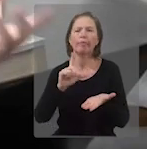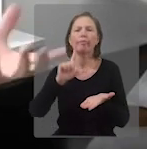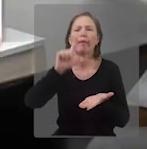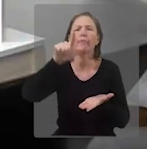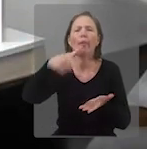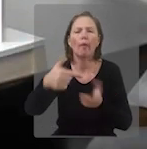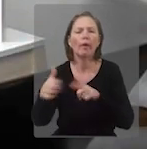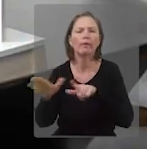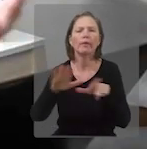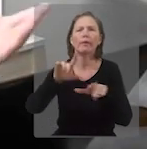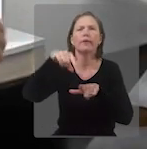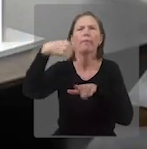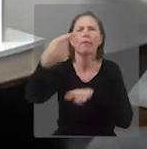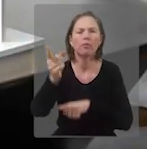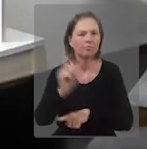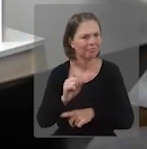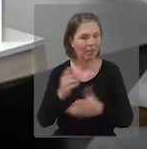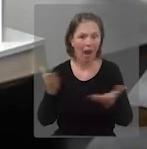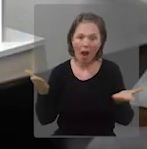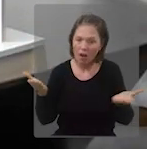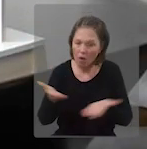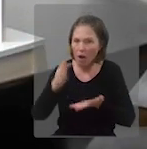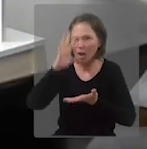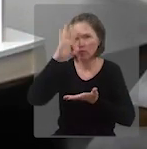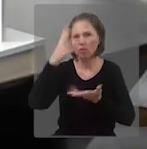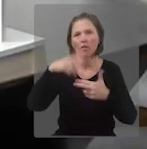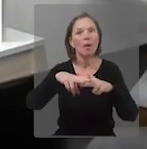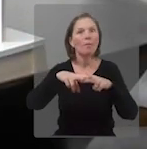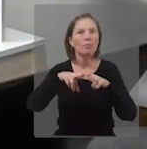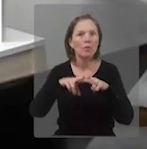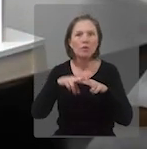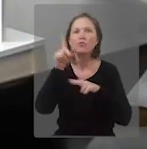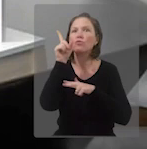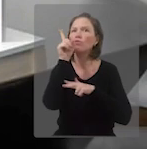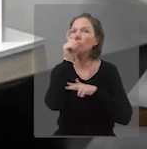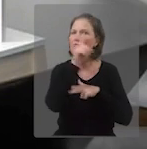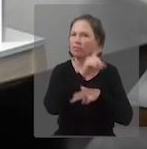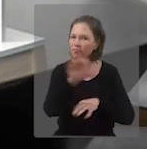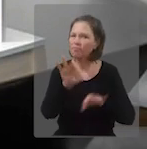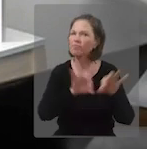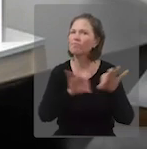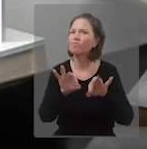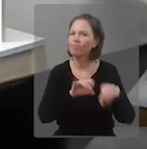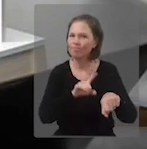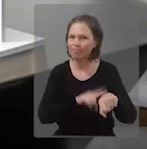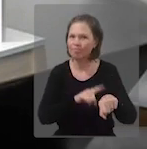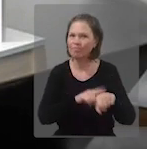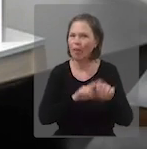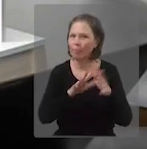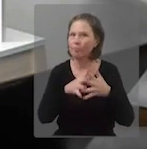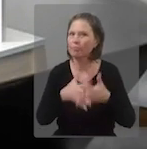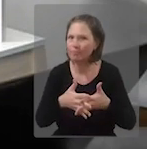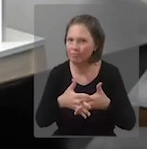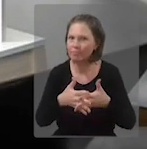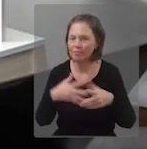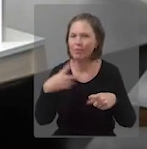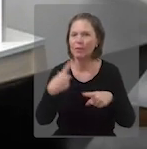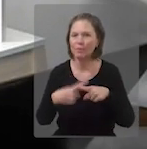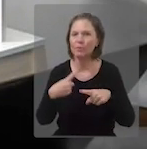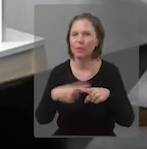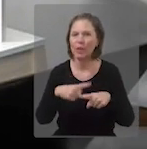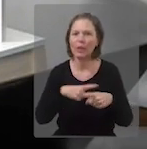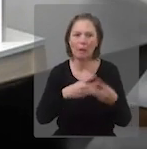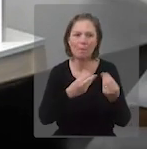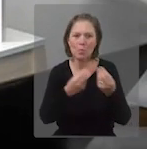deixar para a semana seguinte ou para dia seguinte, muitas vezes. Então, essa gestão do tempo acaba interferindo bastante